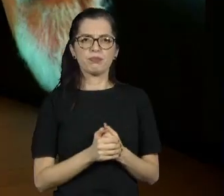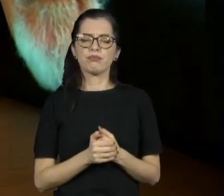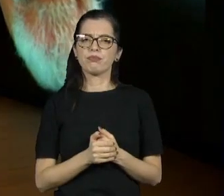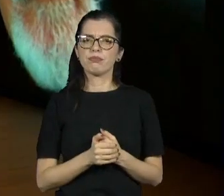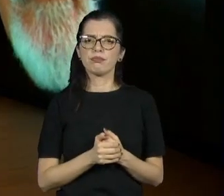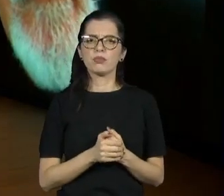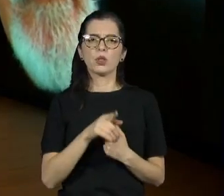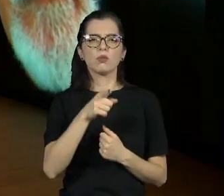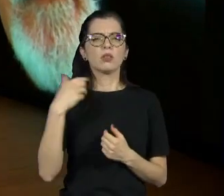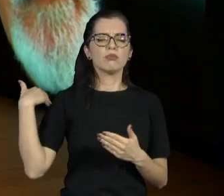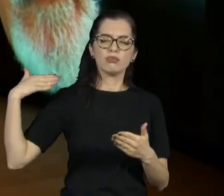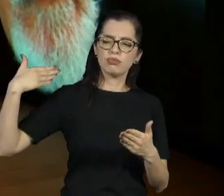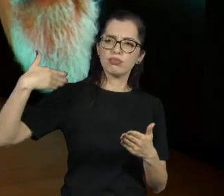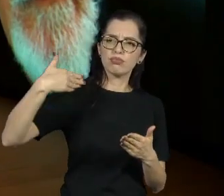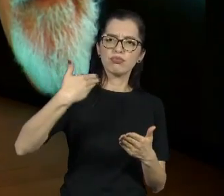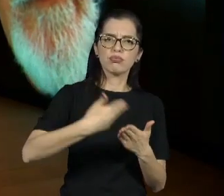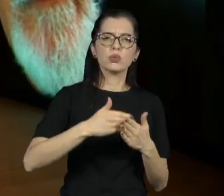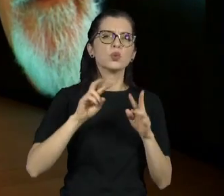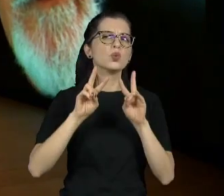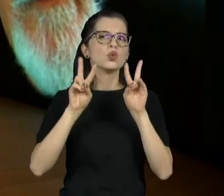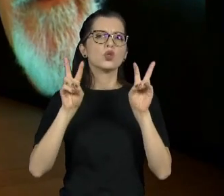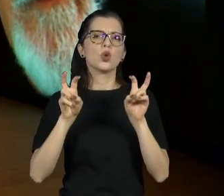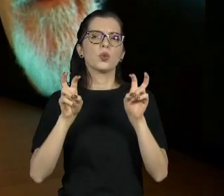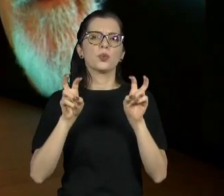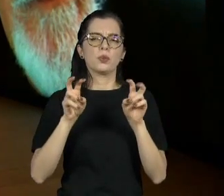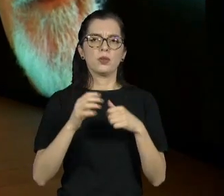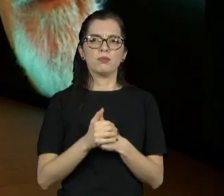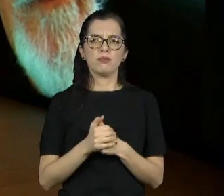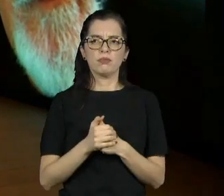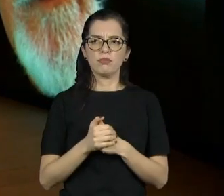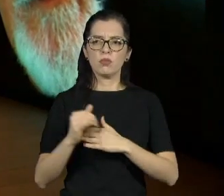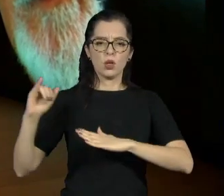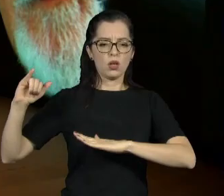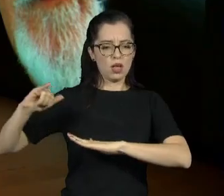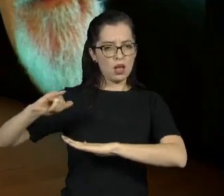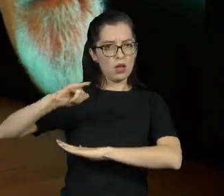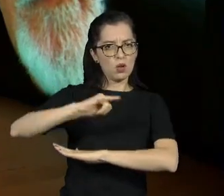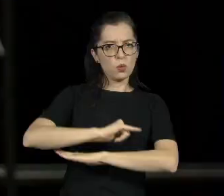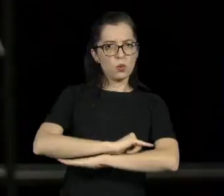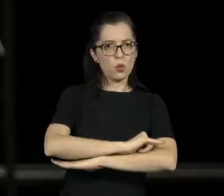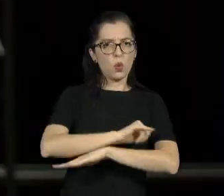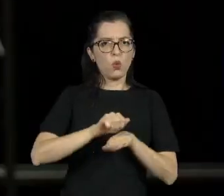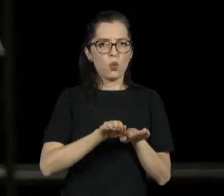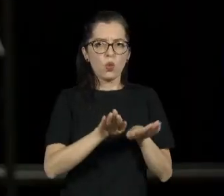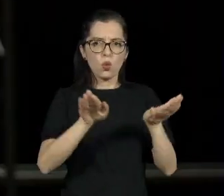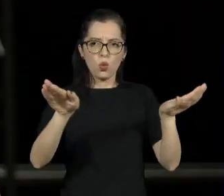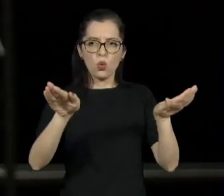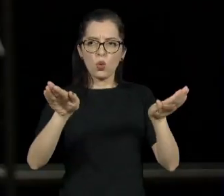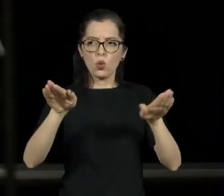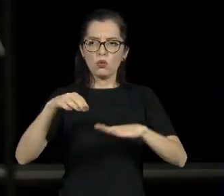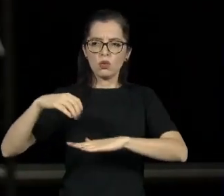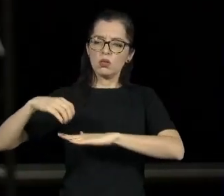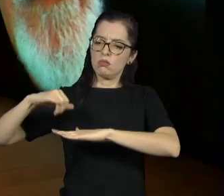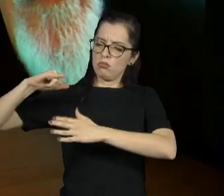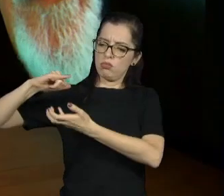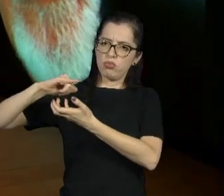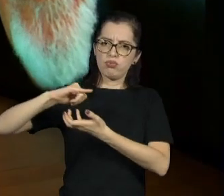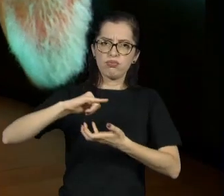vida é como uma esteira de aeroporto e que você já tem definido o seu testamento. Explica isso para a gente.